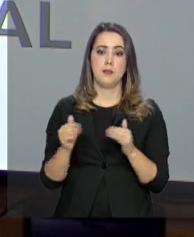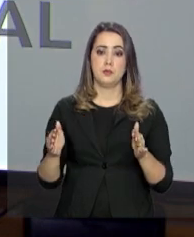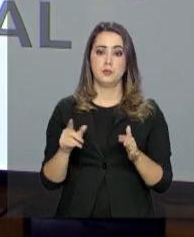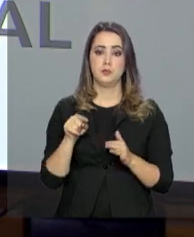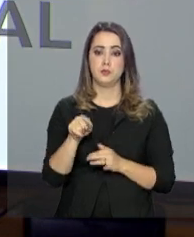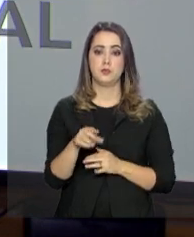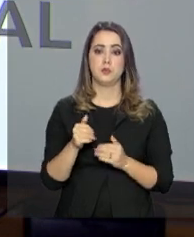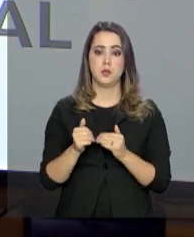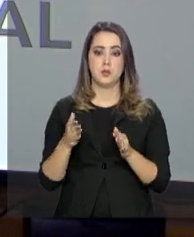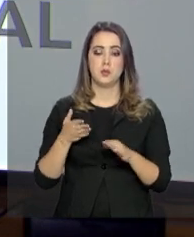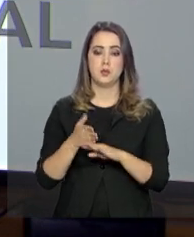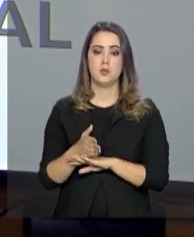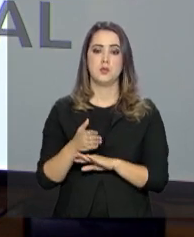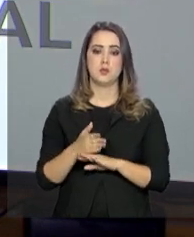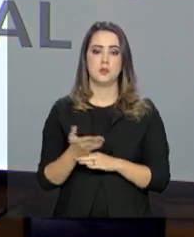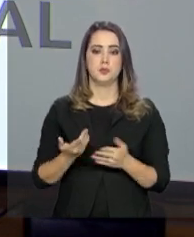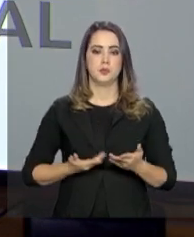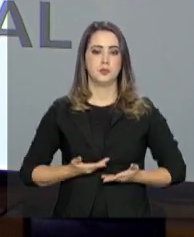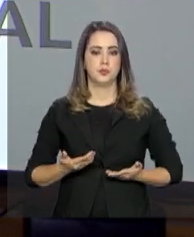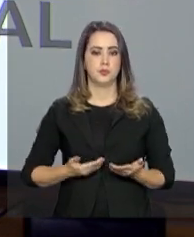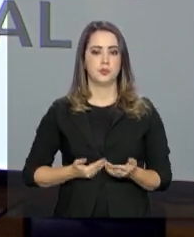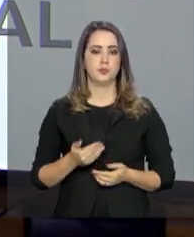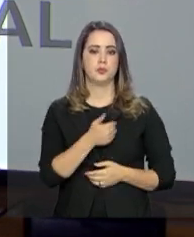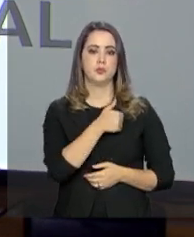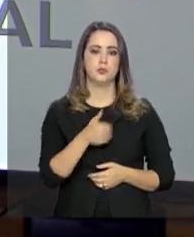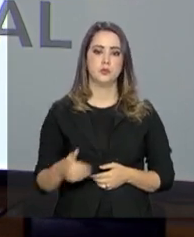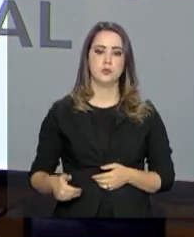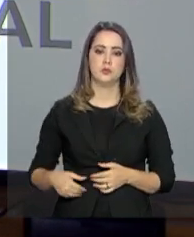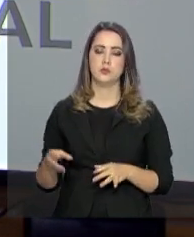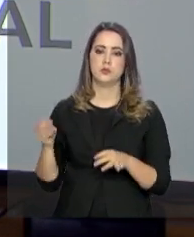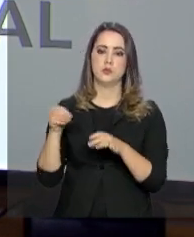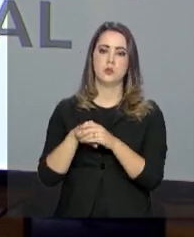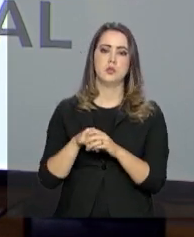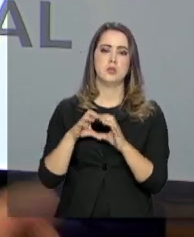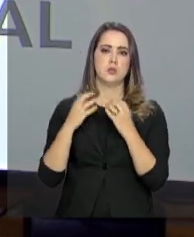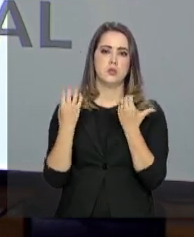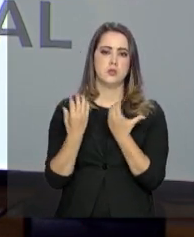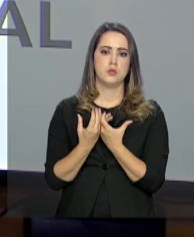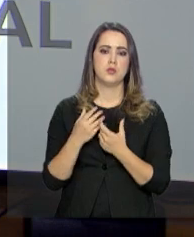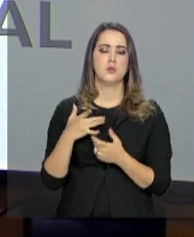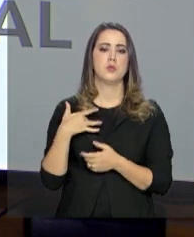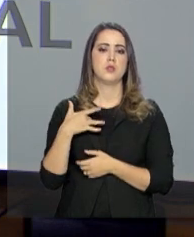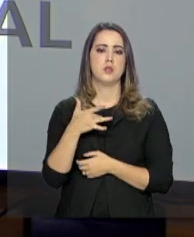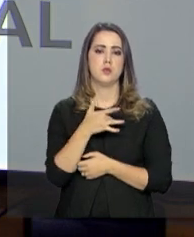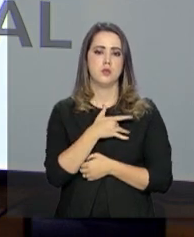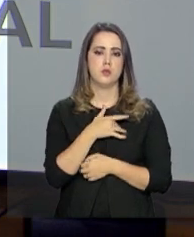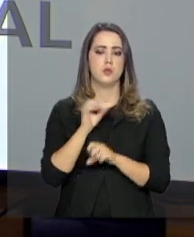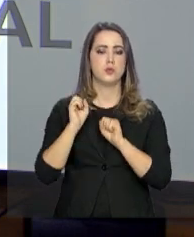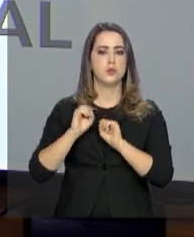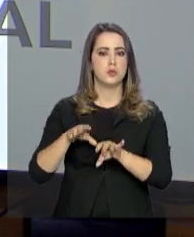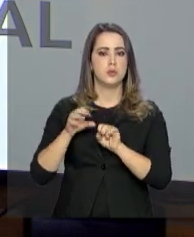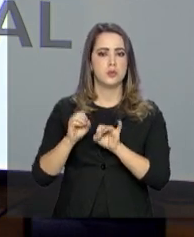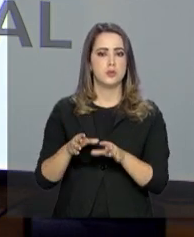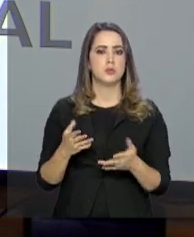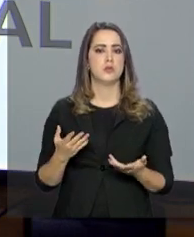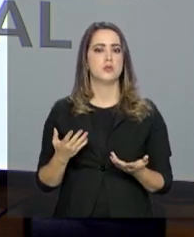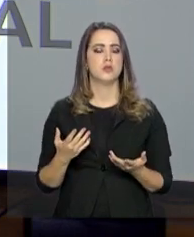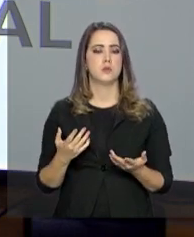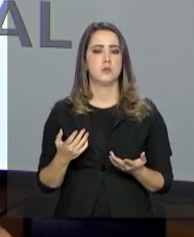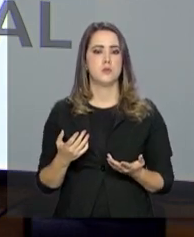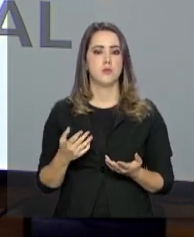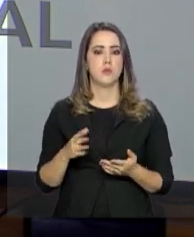essa entrada dos serviços de Estado dentro da comunidade, na área de saúde, na área da educação, na área